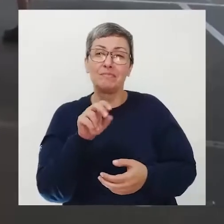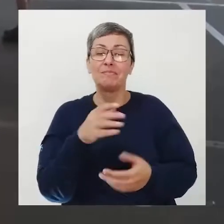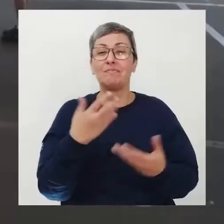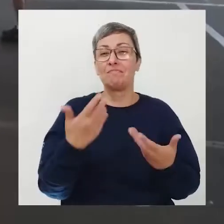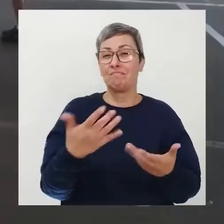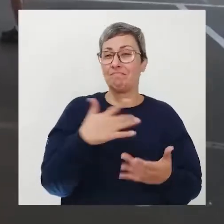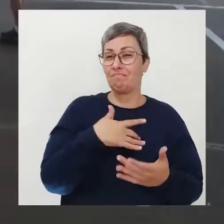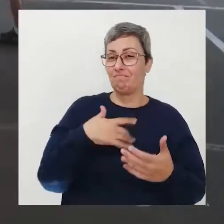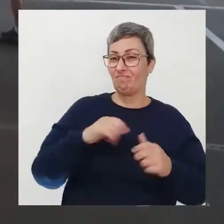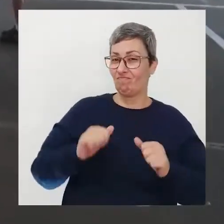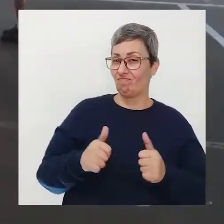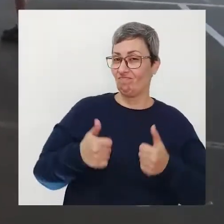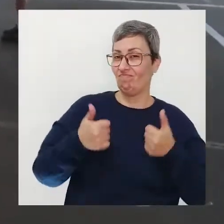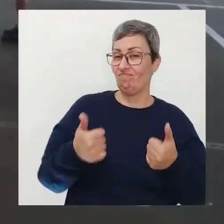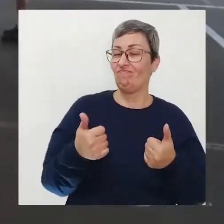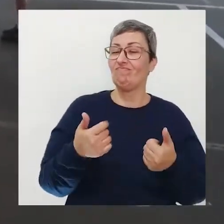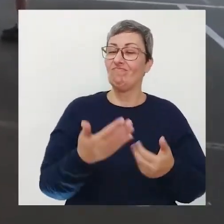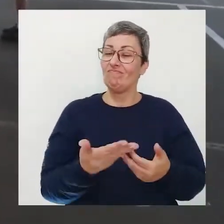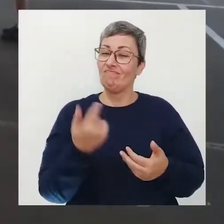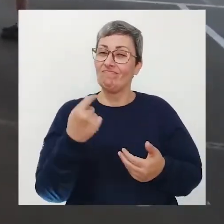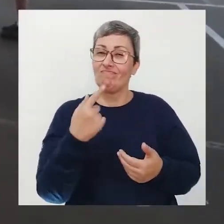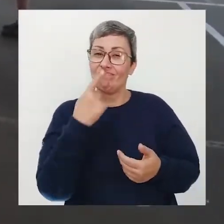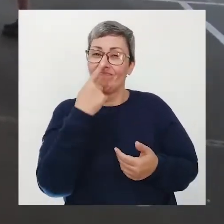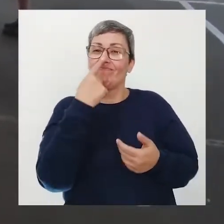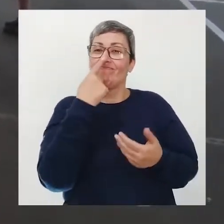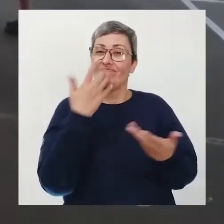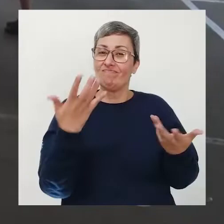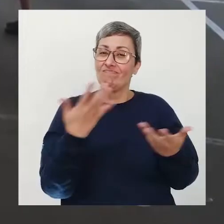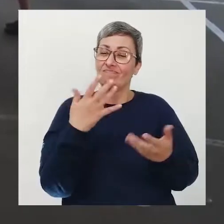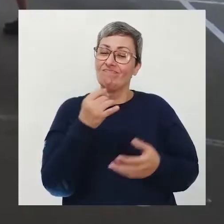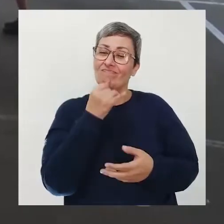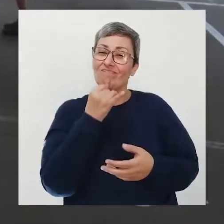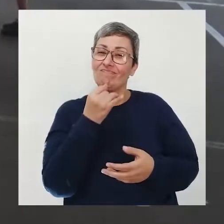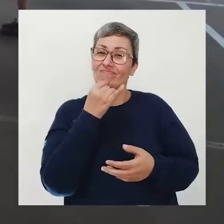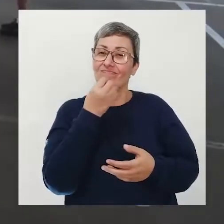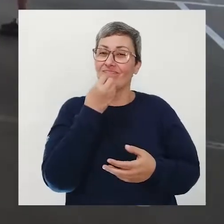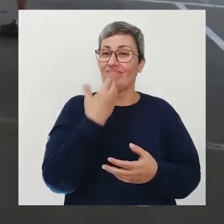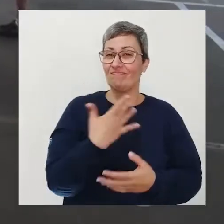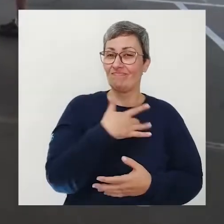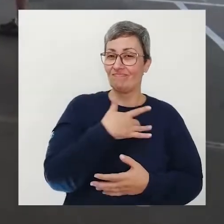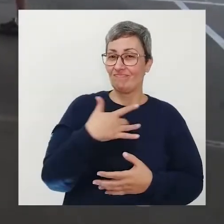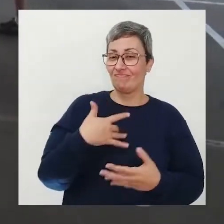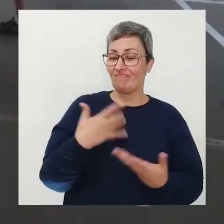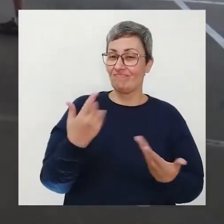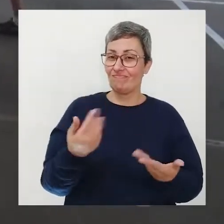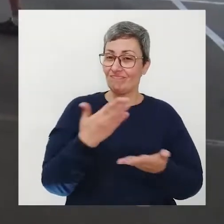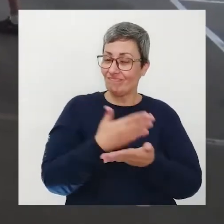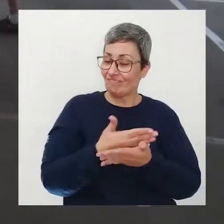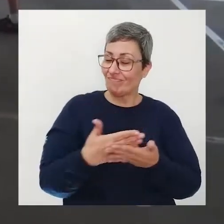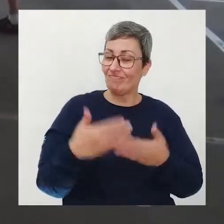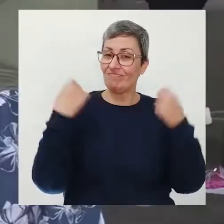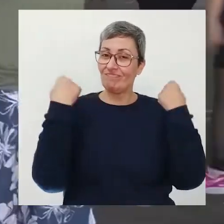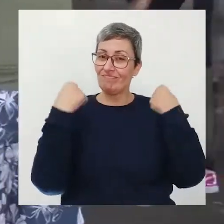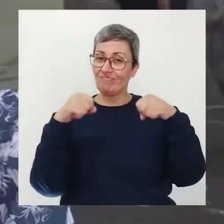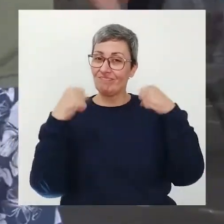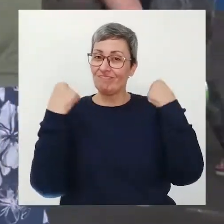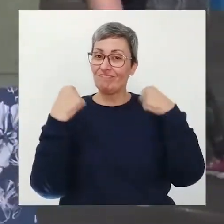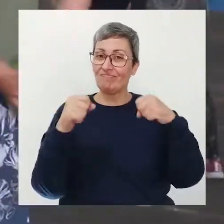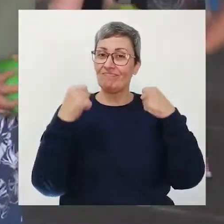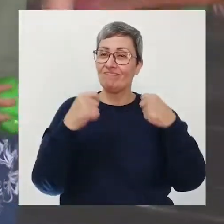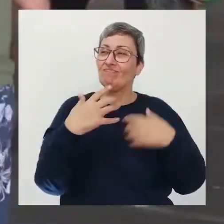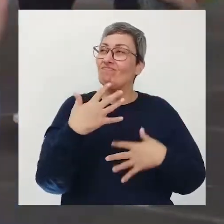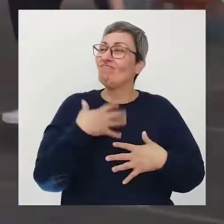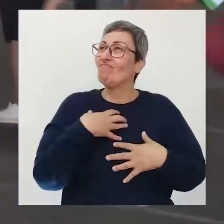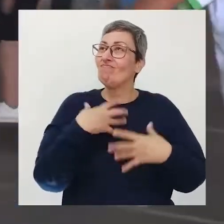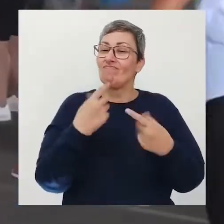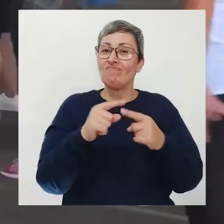a gente começa a fazer exercício dá a impressão que a gente colocou um óleo e gente fica assim sabe desenferruja esse óleo